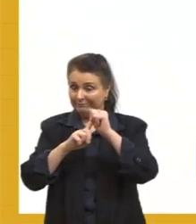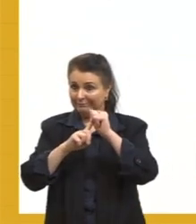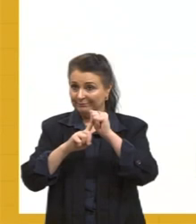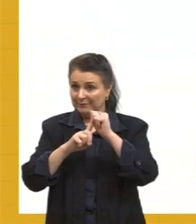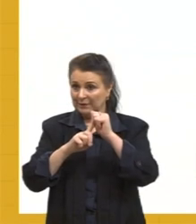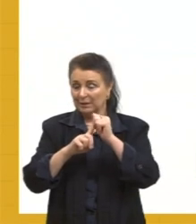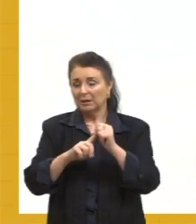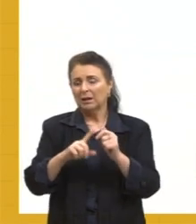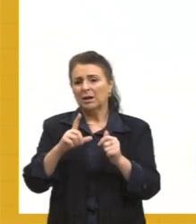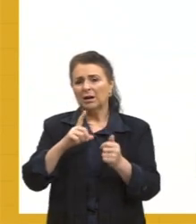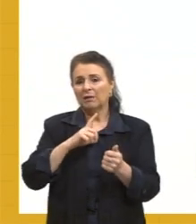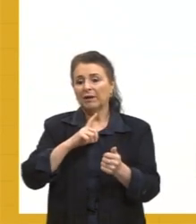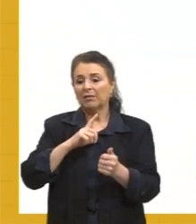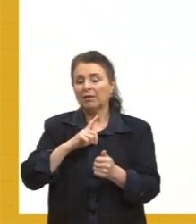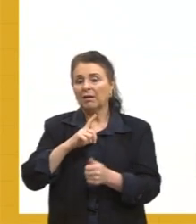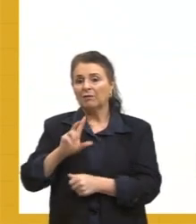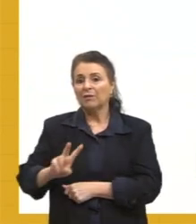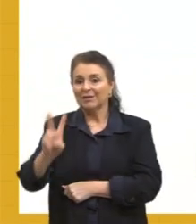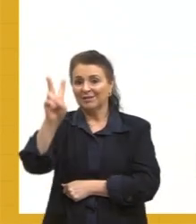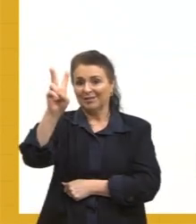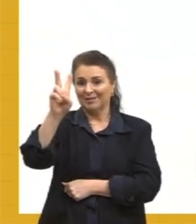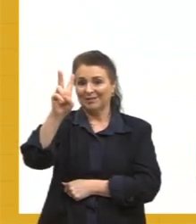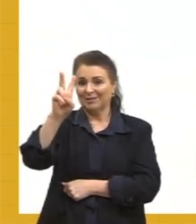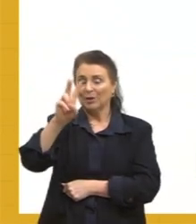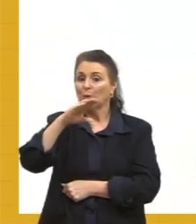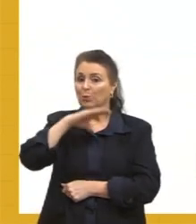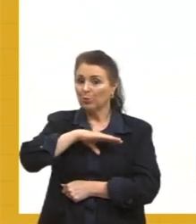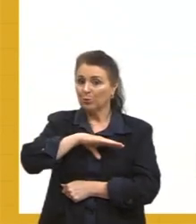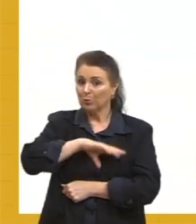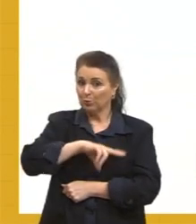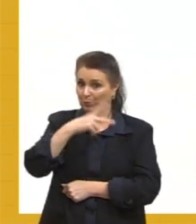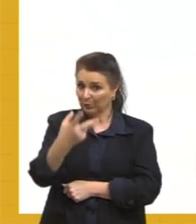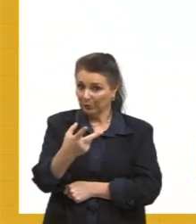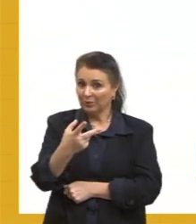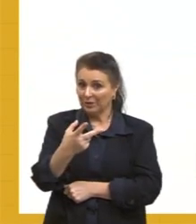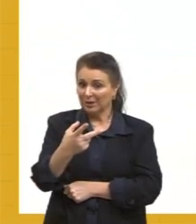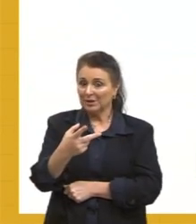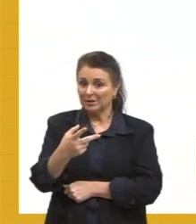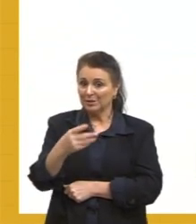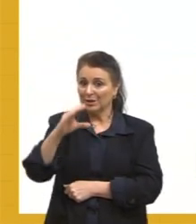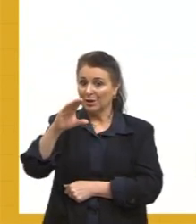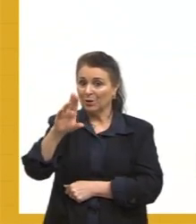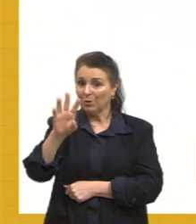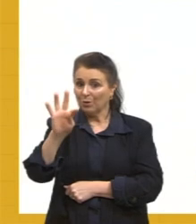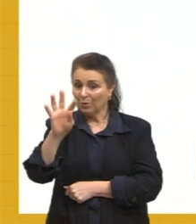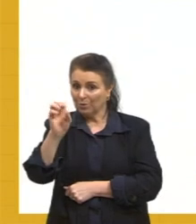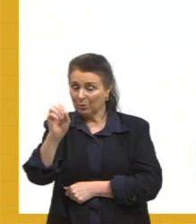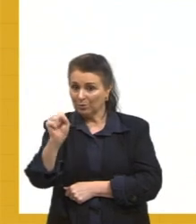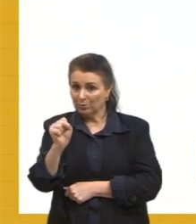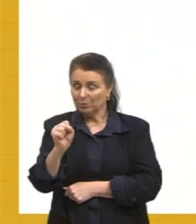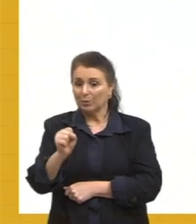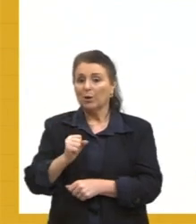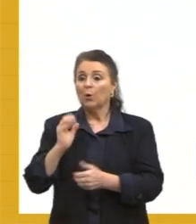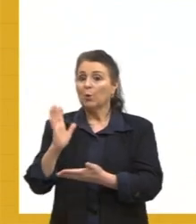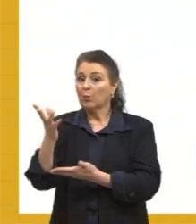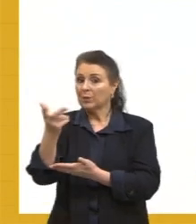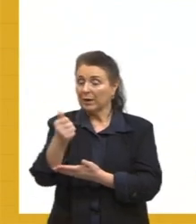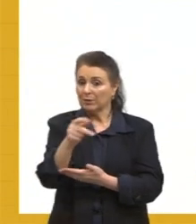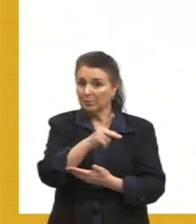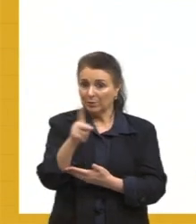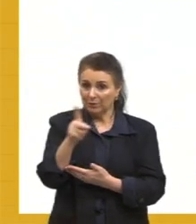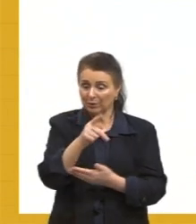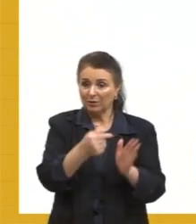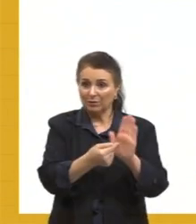vai ser valorizada pelos portugueses, que são cultos. Uma coisa interessante, que é um dado que eu fiz questão de trazer para vocês,